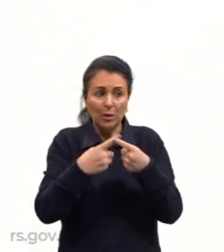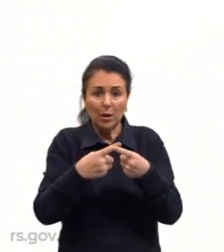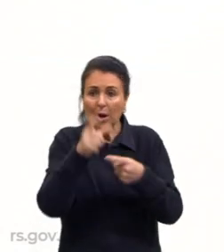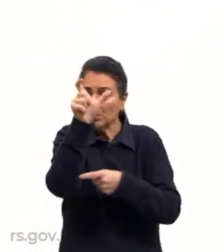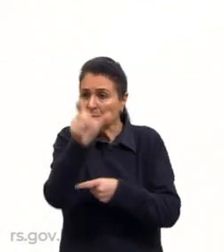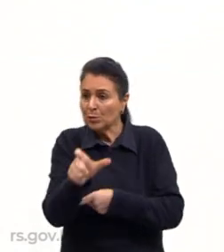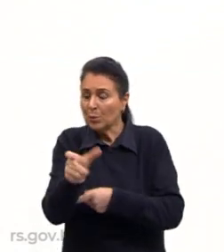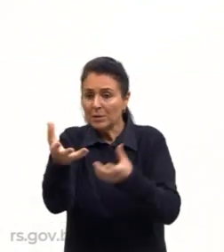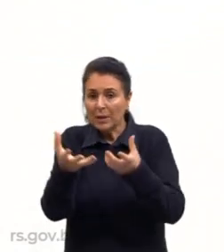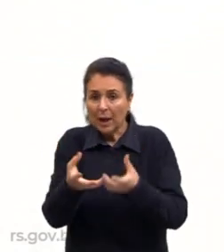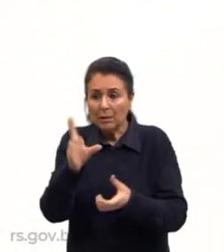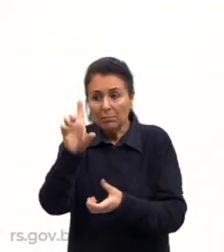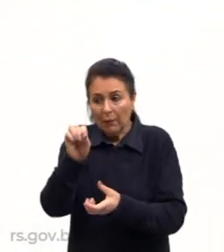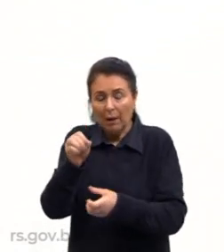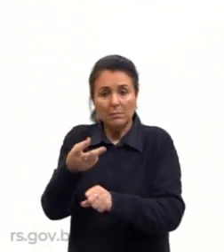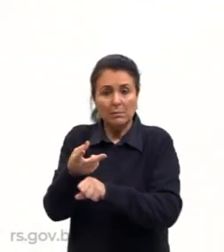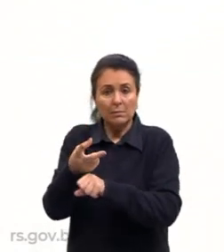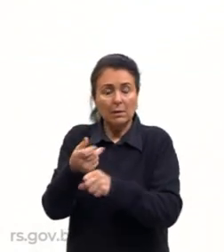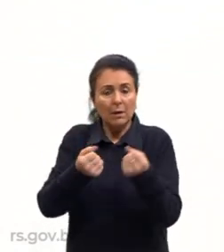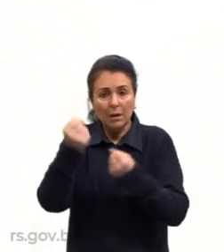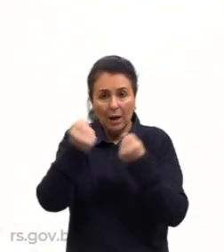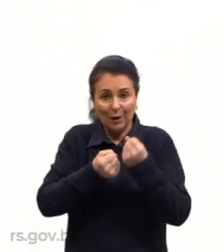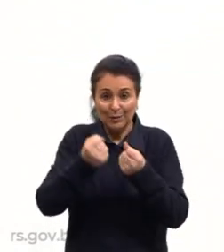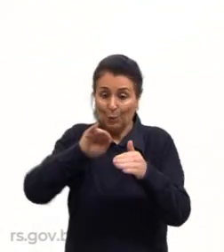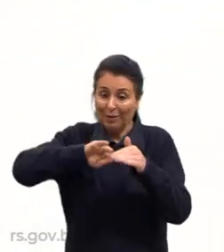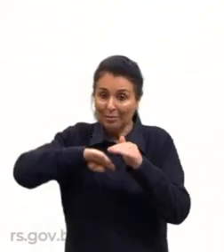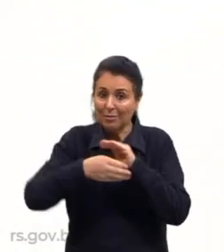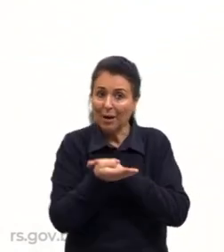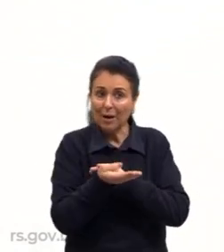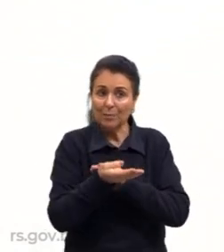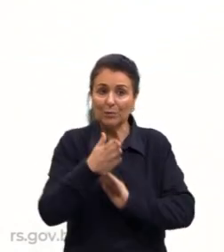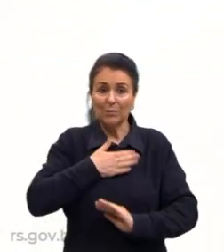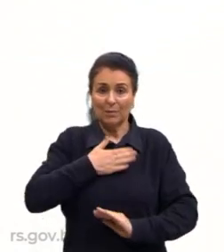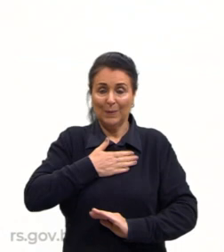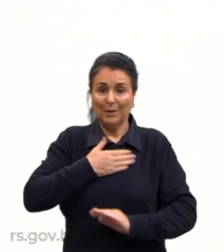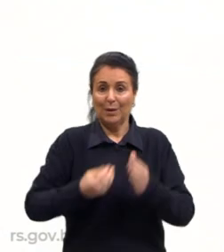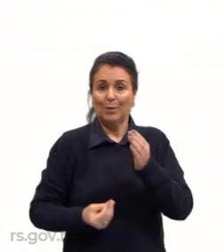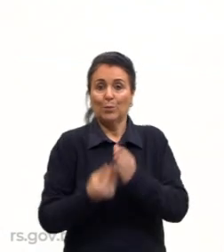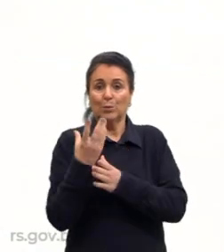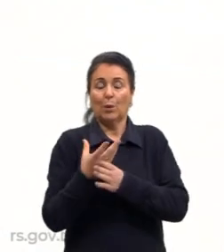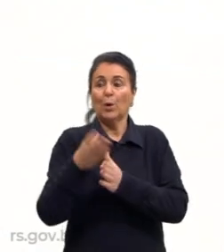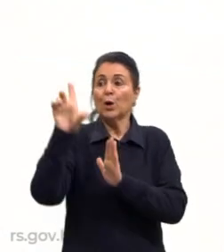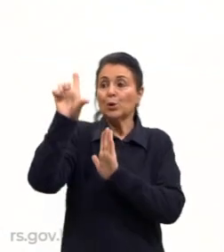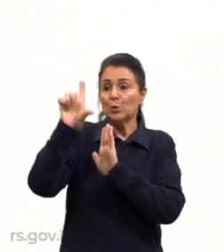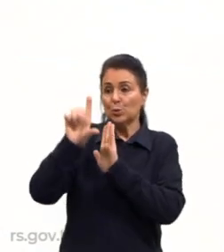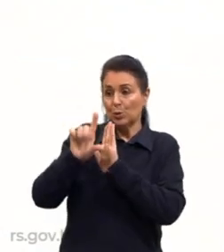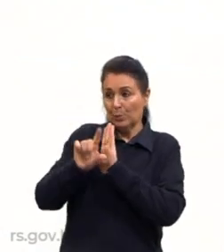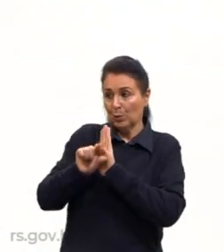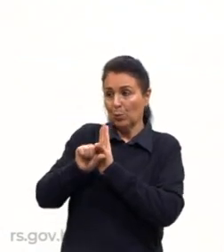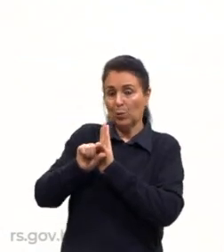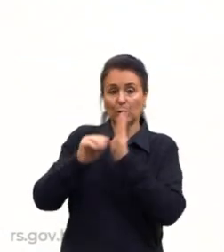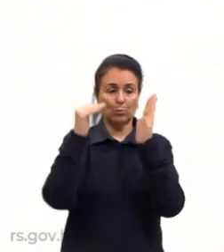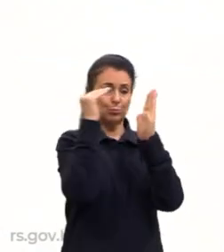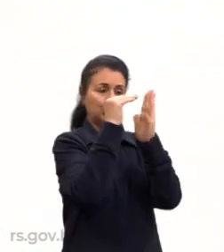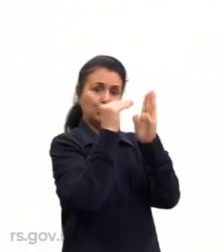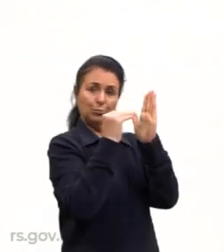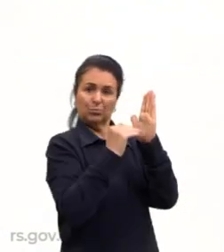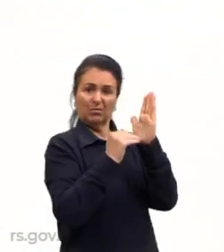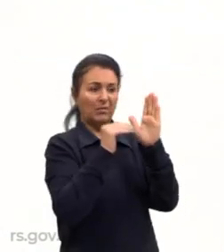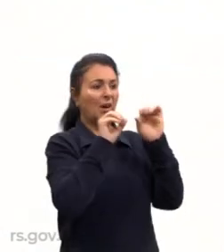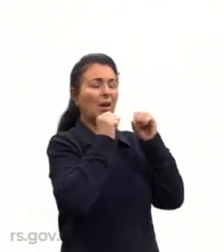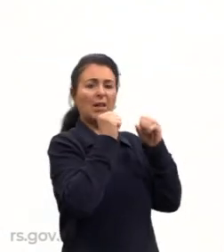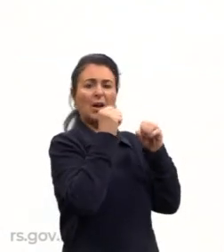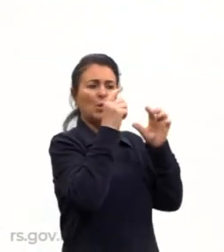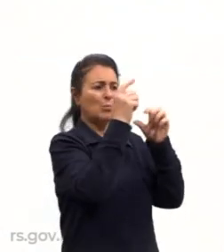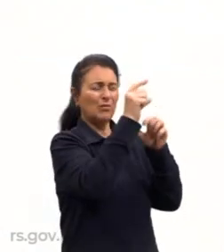E aí eu vou adaptar a minha produção a essa demanda. Então, redução do estoque, isso quer dizer, eu vou comprar só para 10 carros, eu não vou comprar para 100,